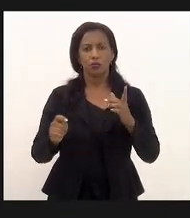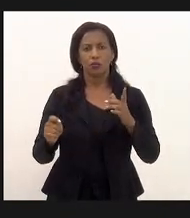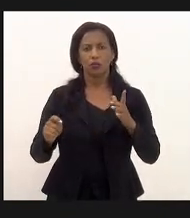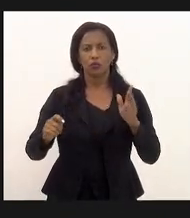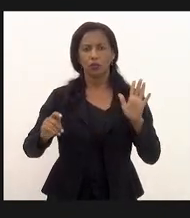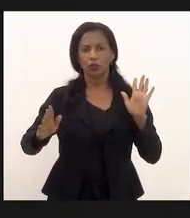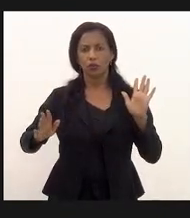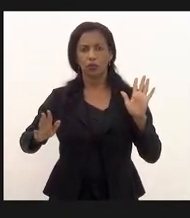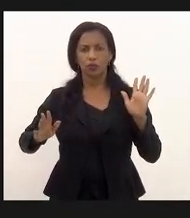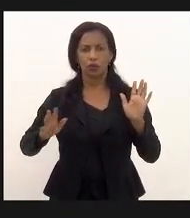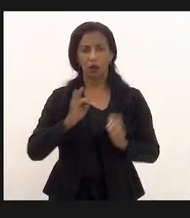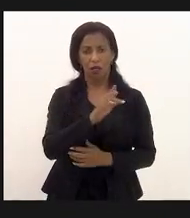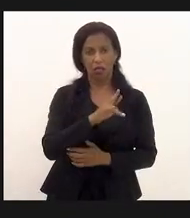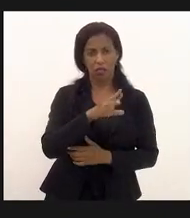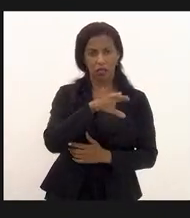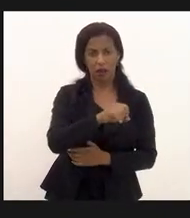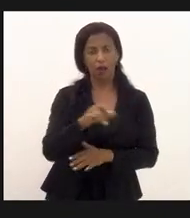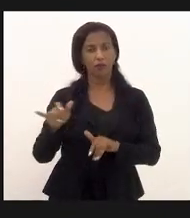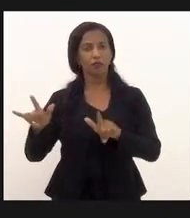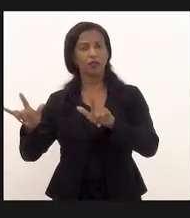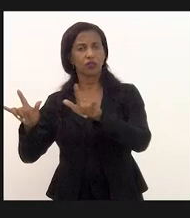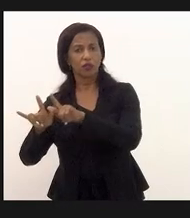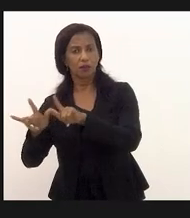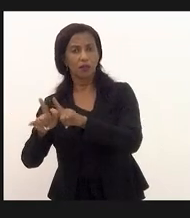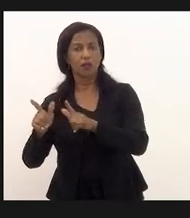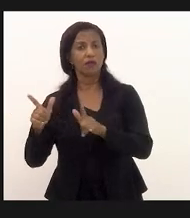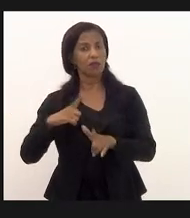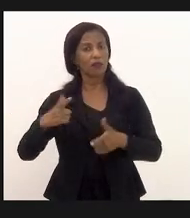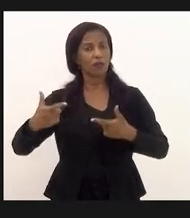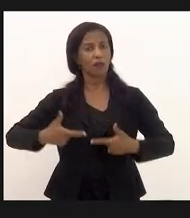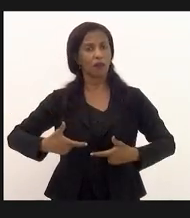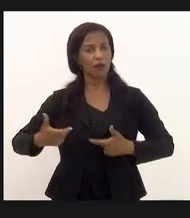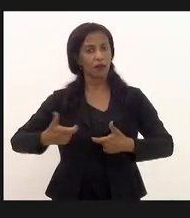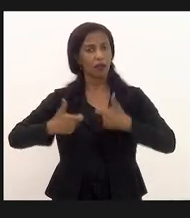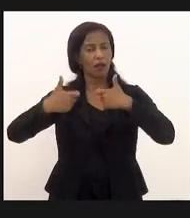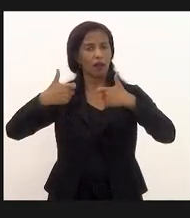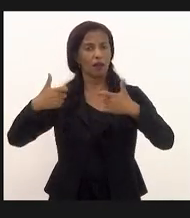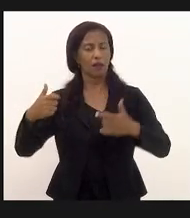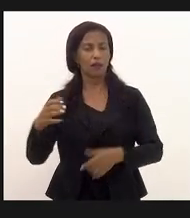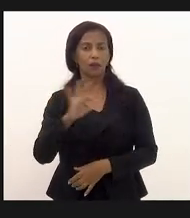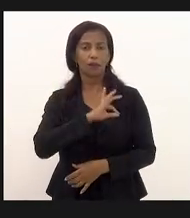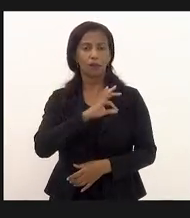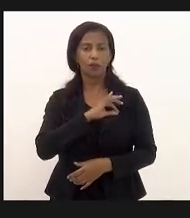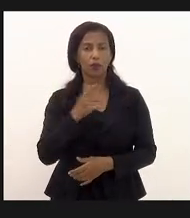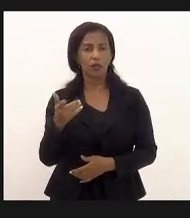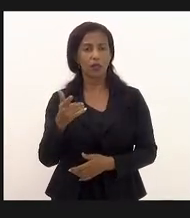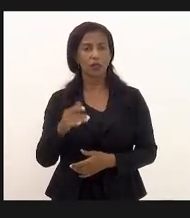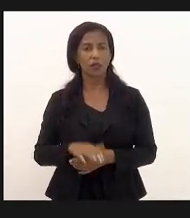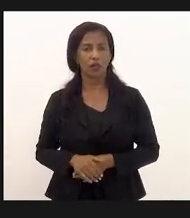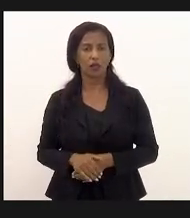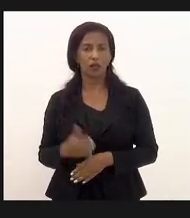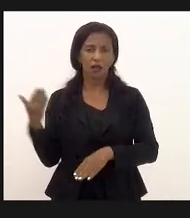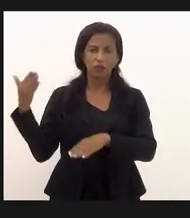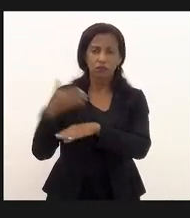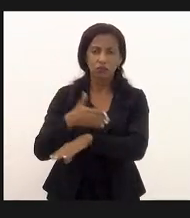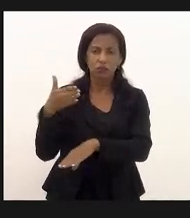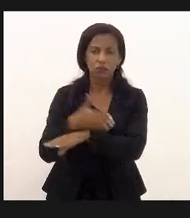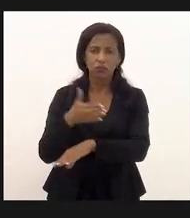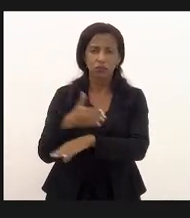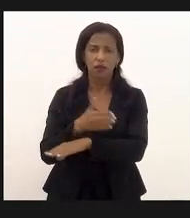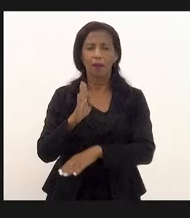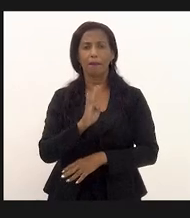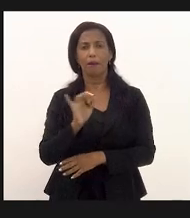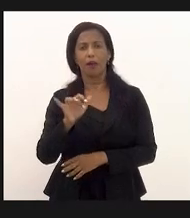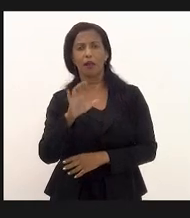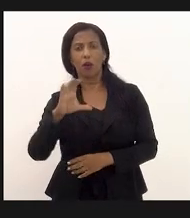seja ela da milícia agora nós tivemos uma guerra da milícia que a polícia está de forma veemente combatendo batalhão de